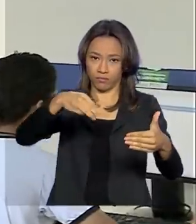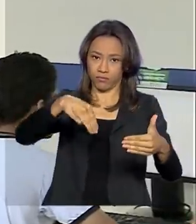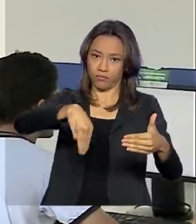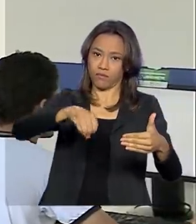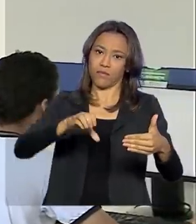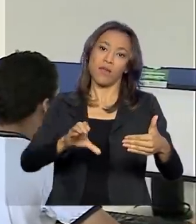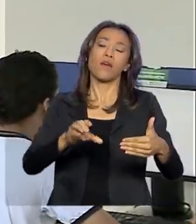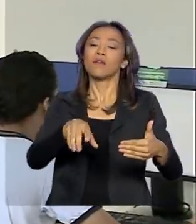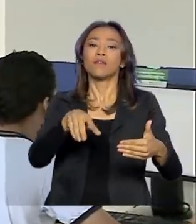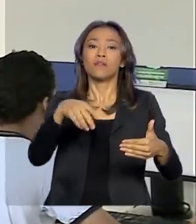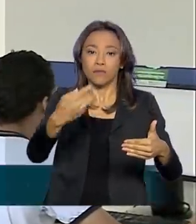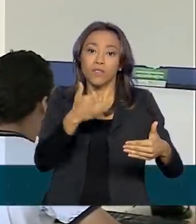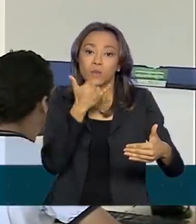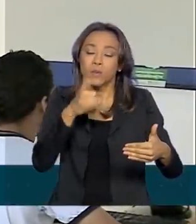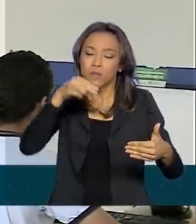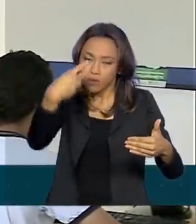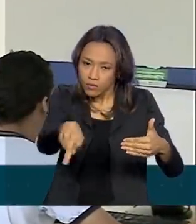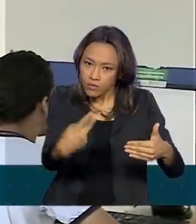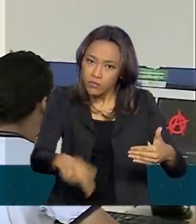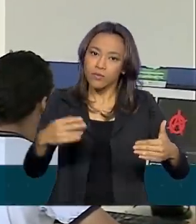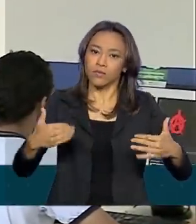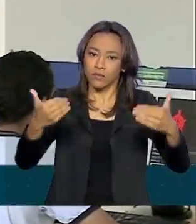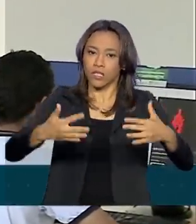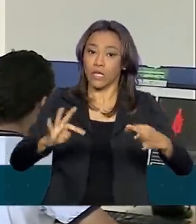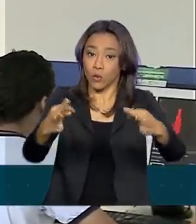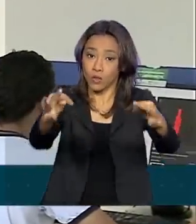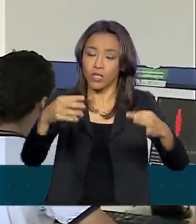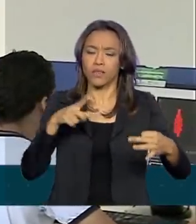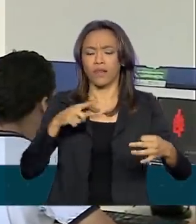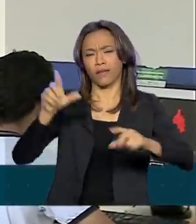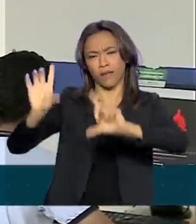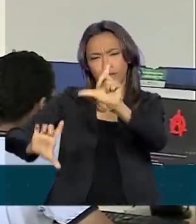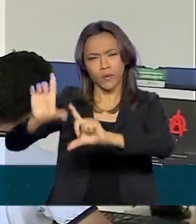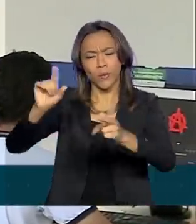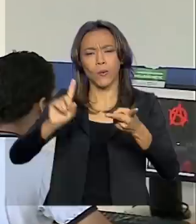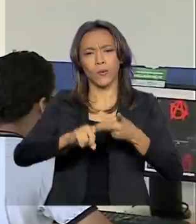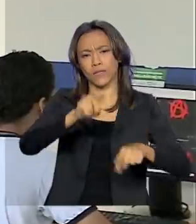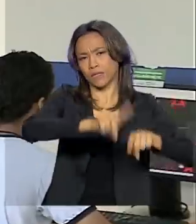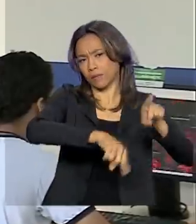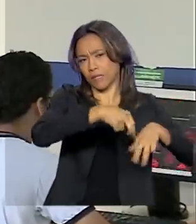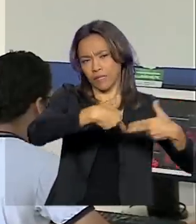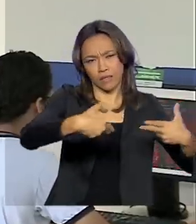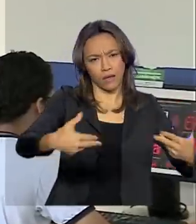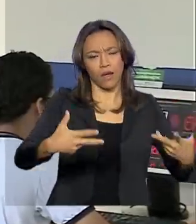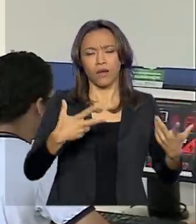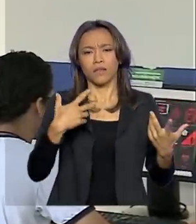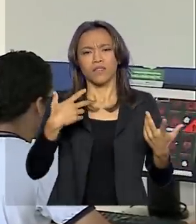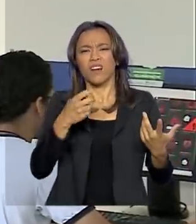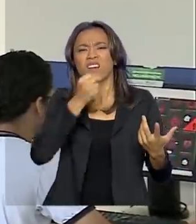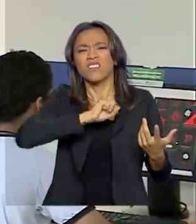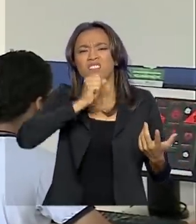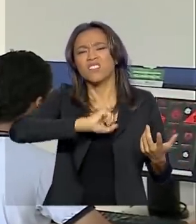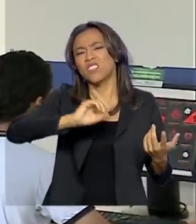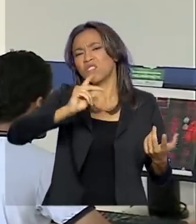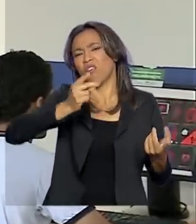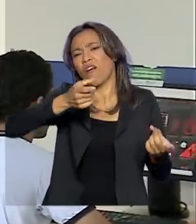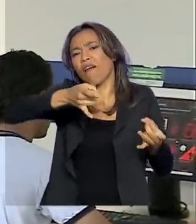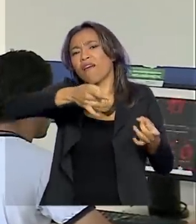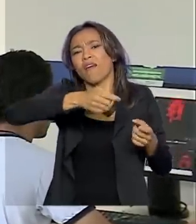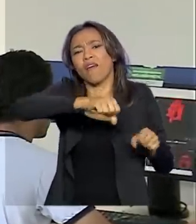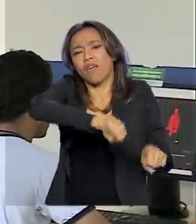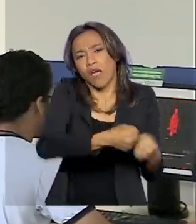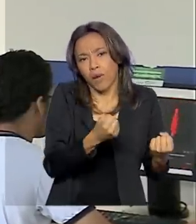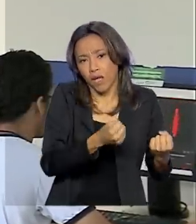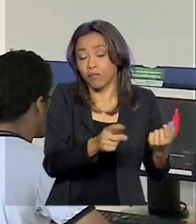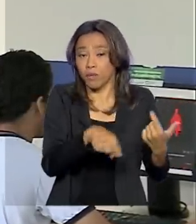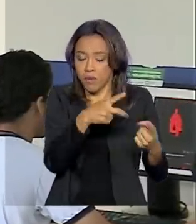com oito centros que recebem doações de computadores, televisores e aparelhos eletroeletrônicos antigos ou quebrados. Depois de uma